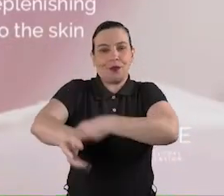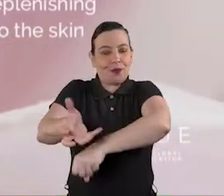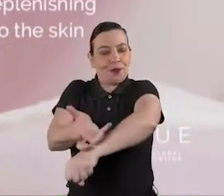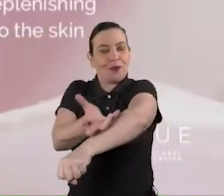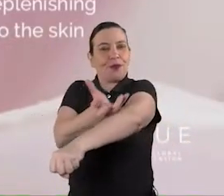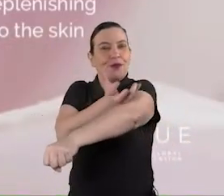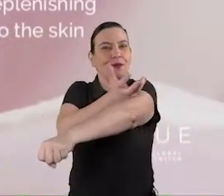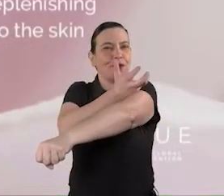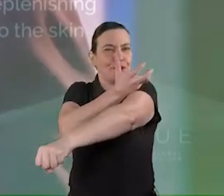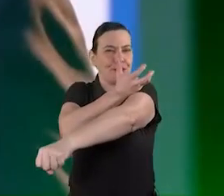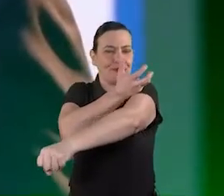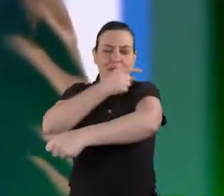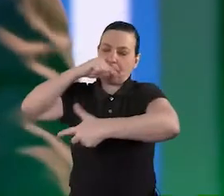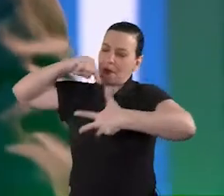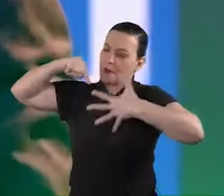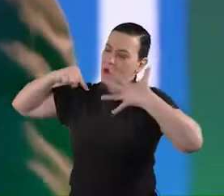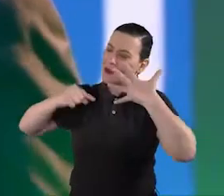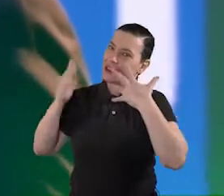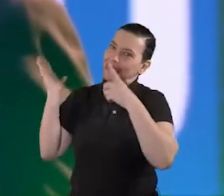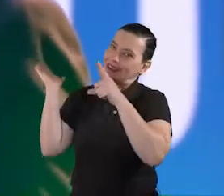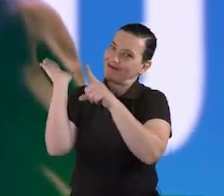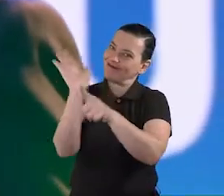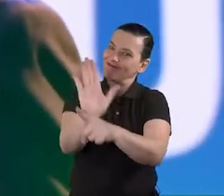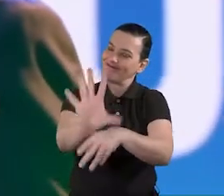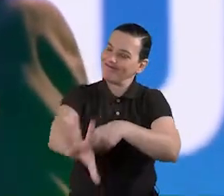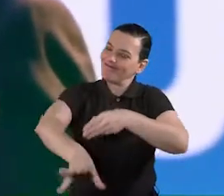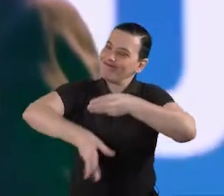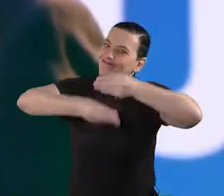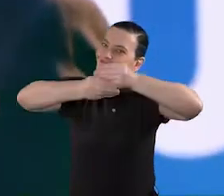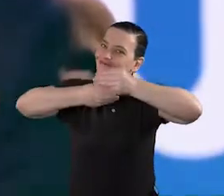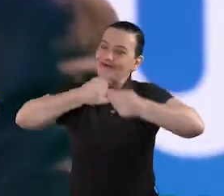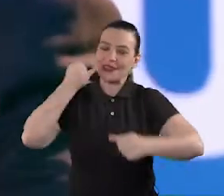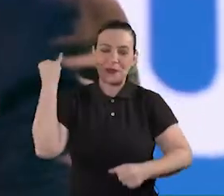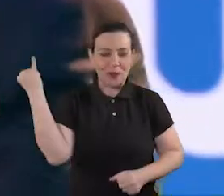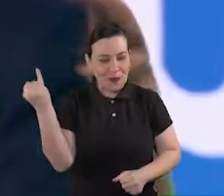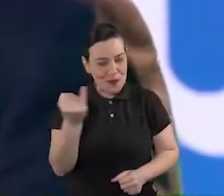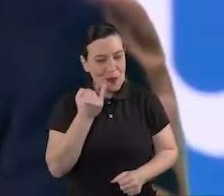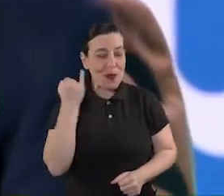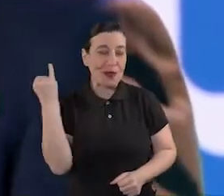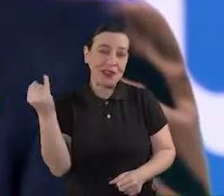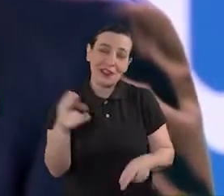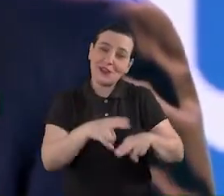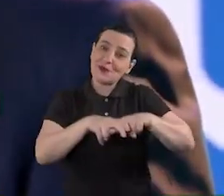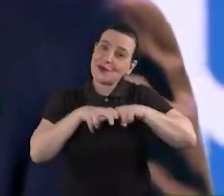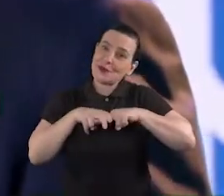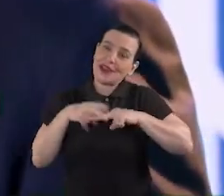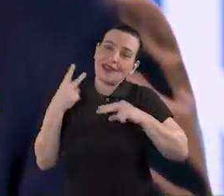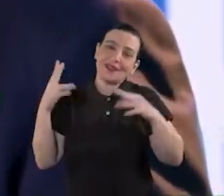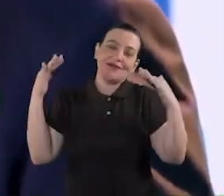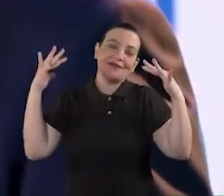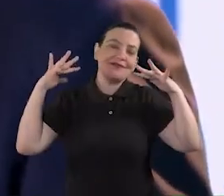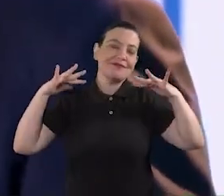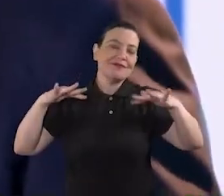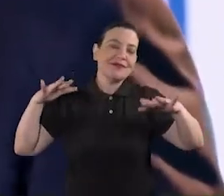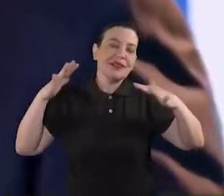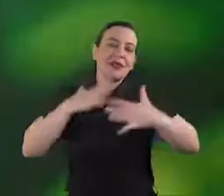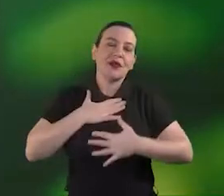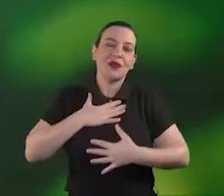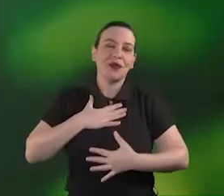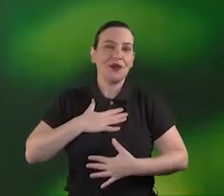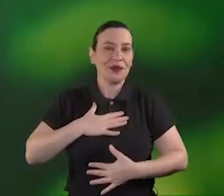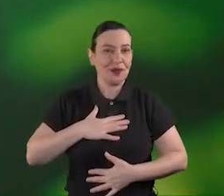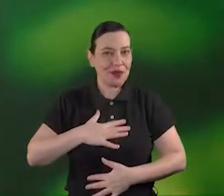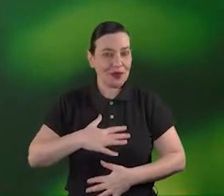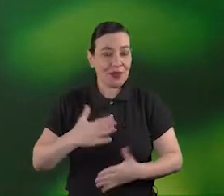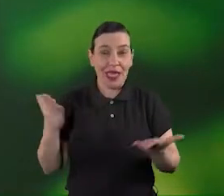de atividades associadas são um acréscimo importante a esse mix por causa da sua natureza relaxante e tranquilizadora então